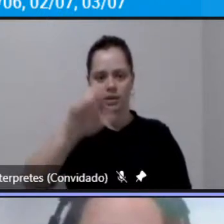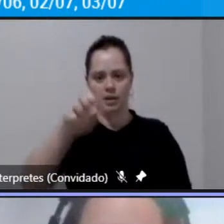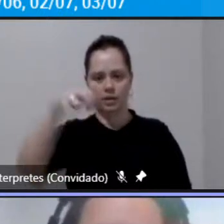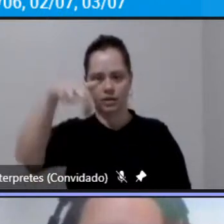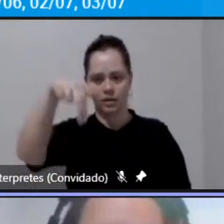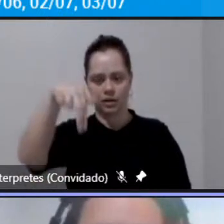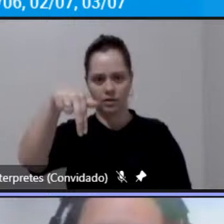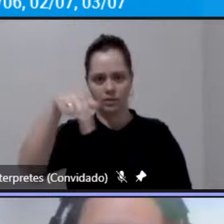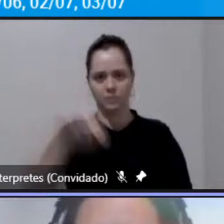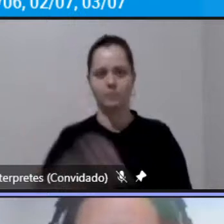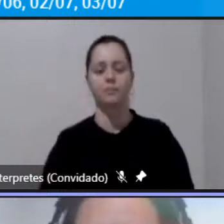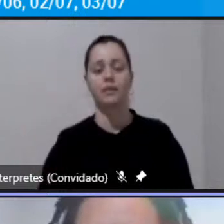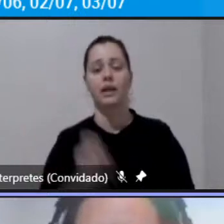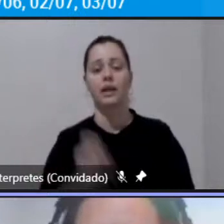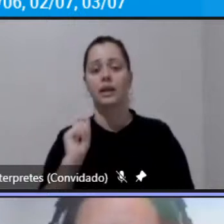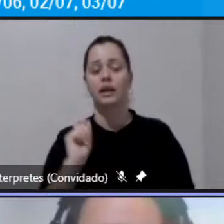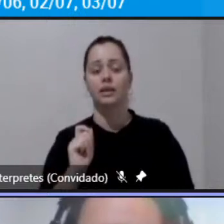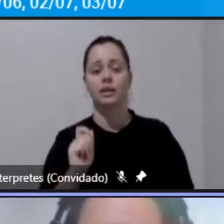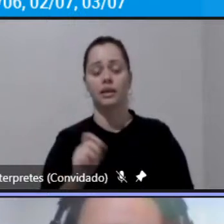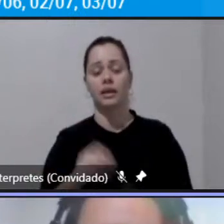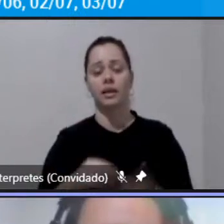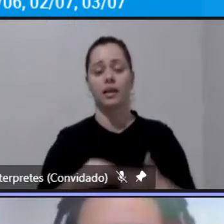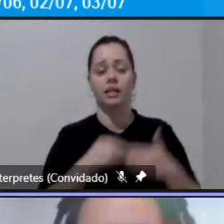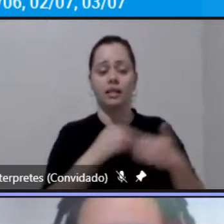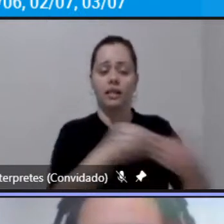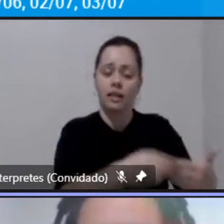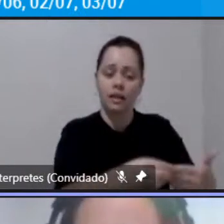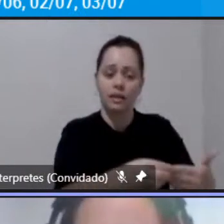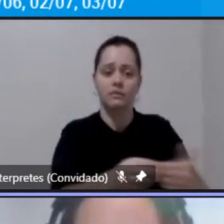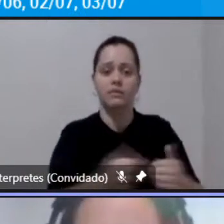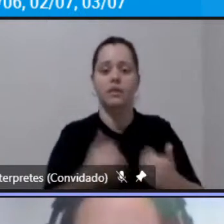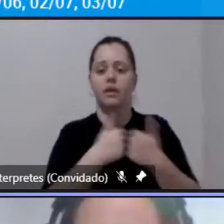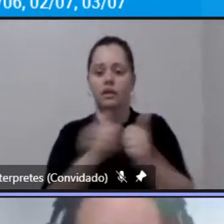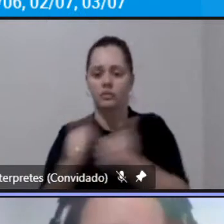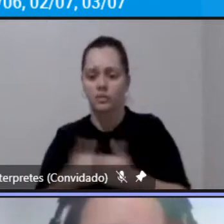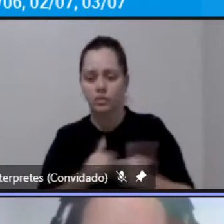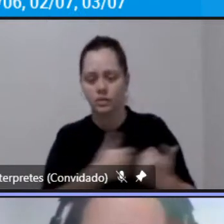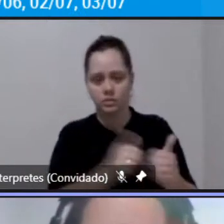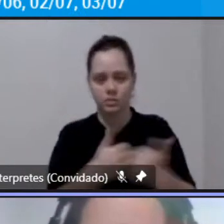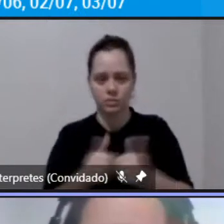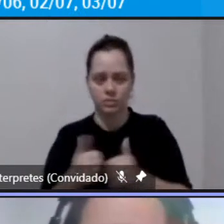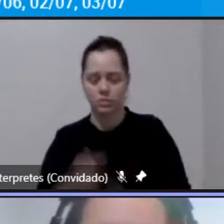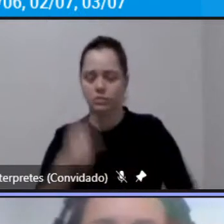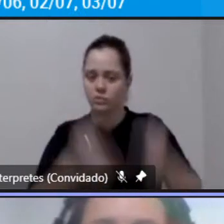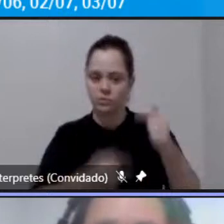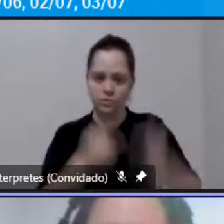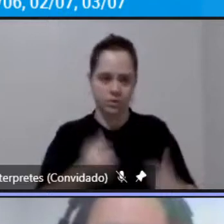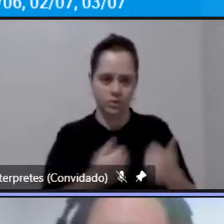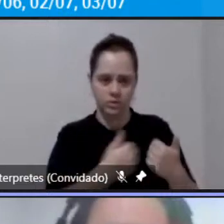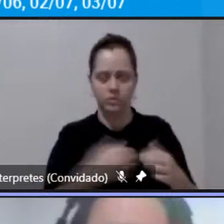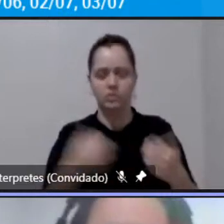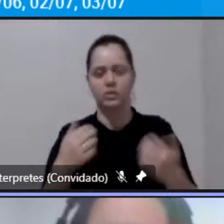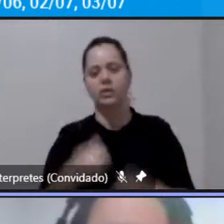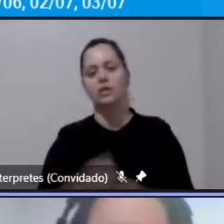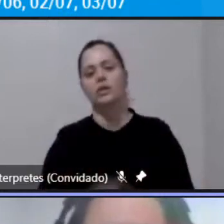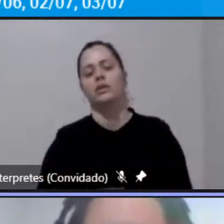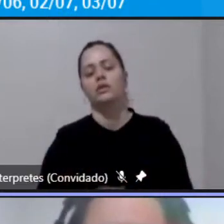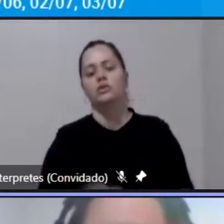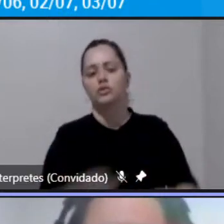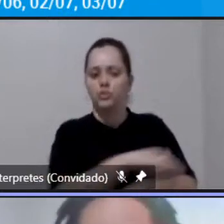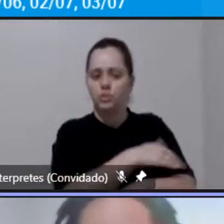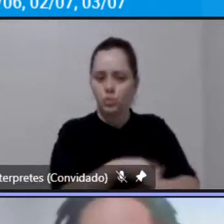são destinadas são voltadas aos transportes as políticas de transporte que inclui